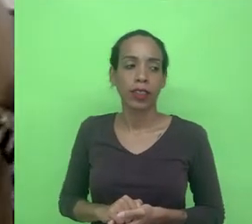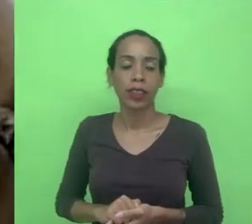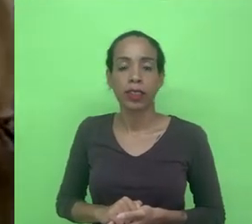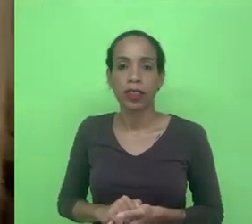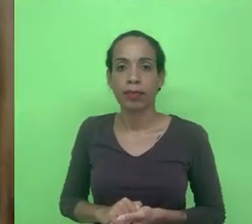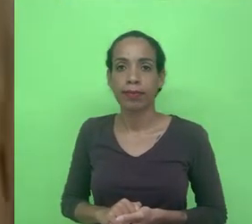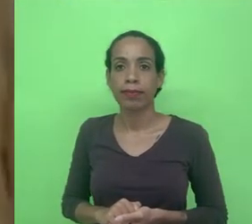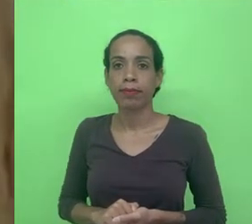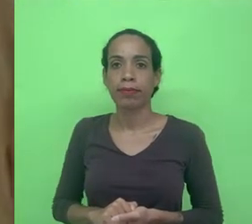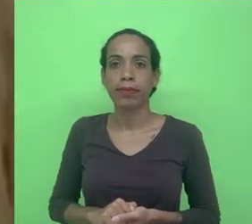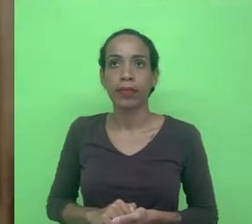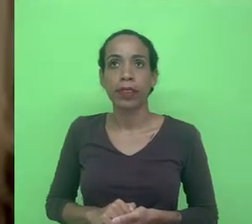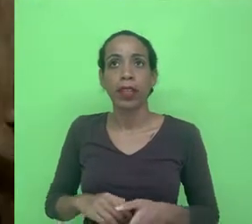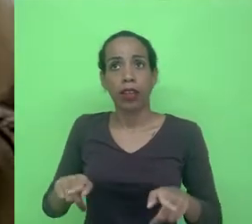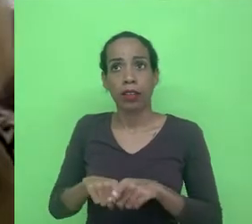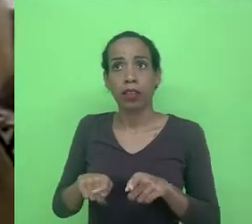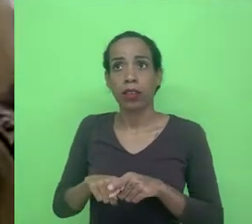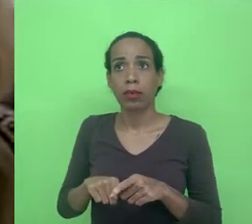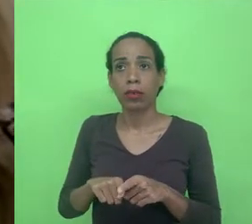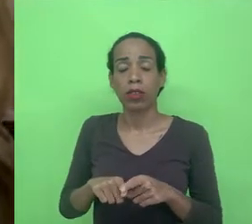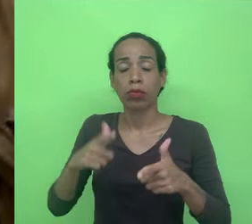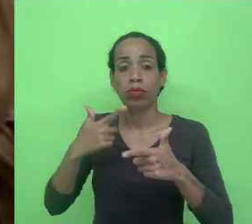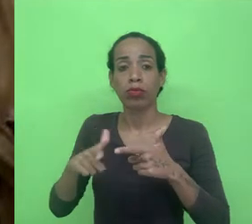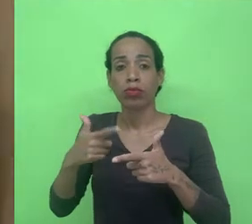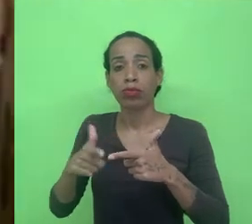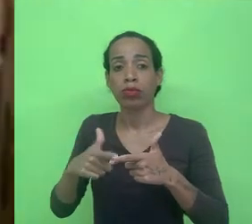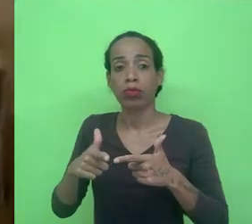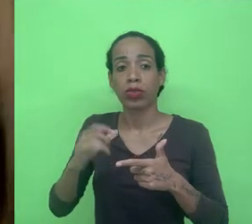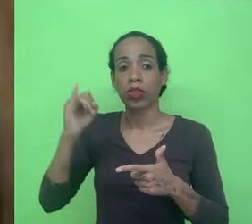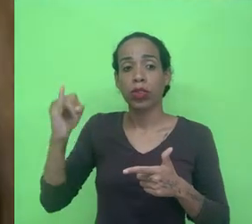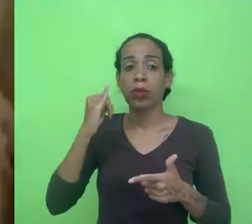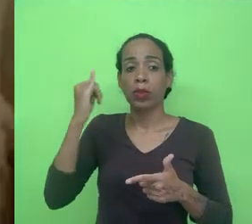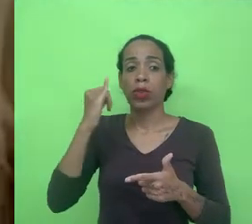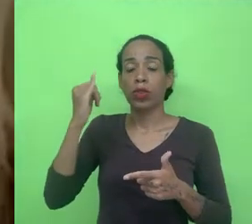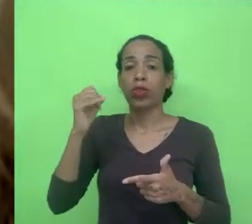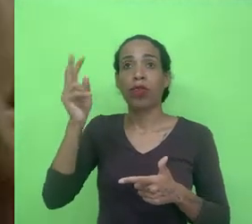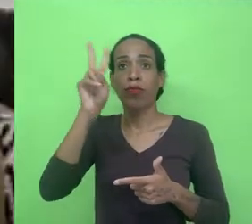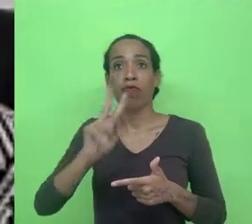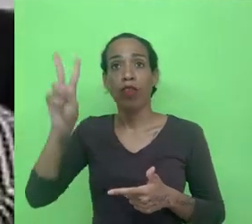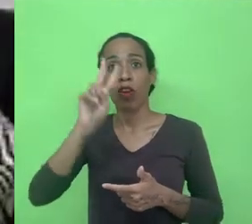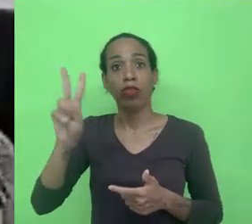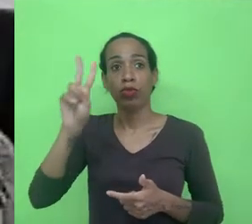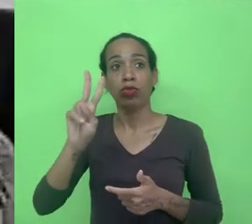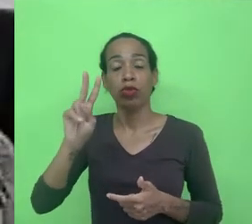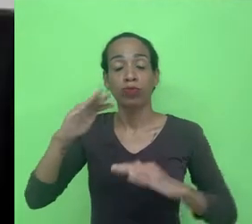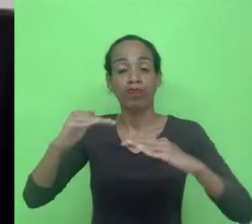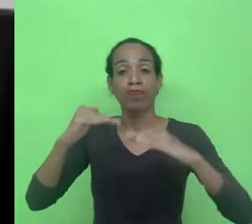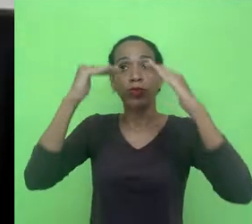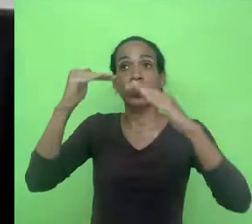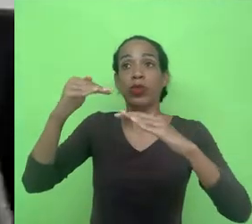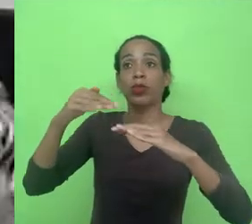que a superação de tais barreiras é essencial para a proeminência de valores públicos e de soberania nacional